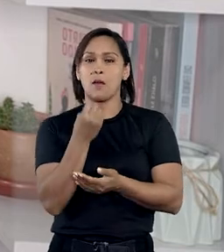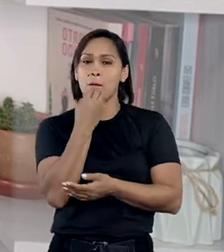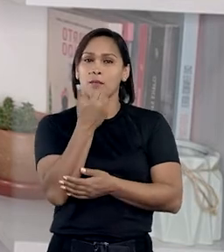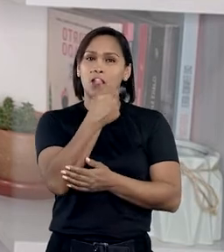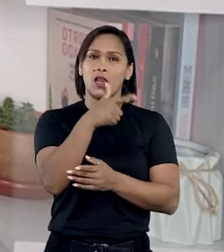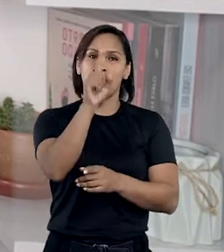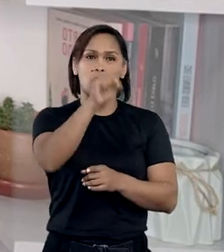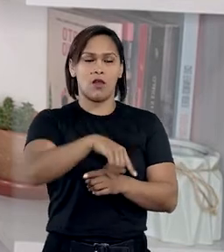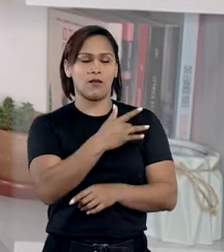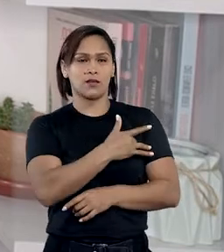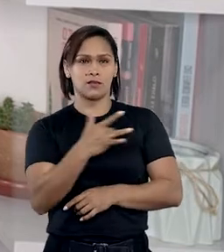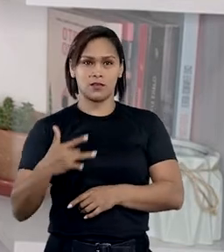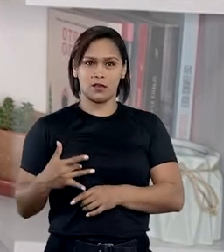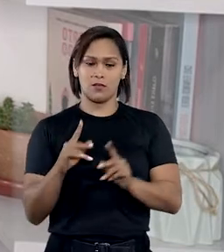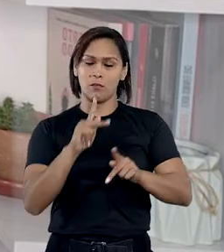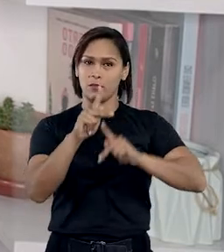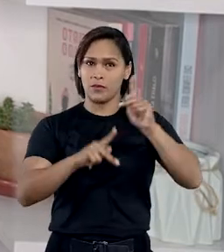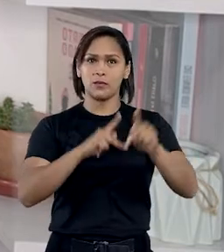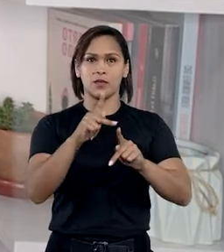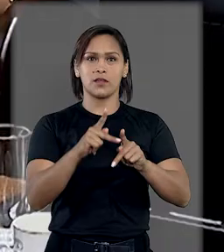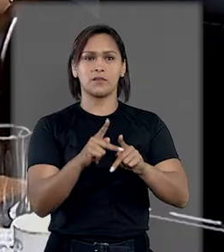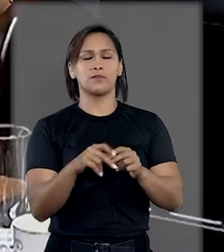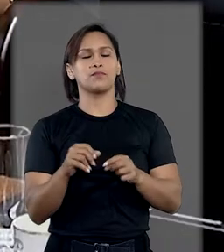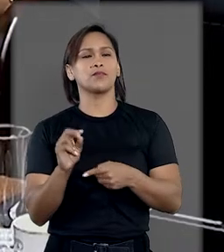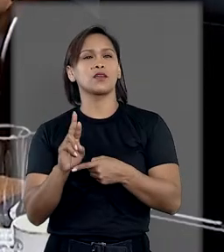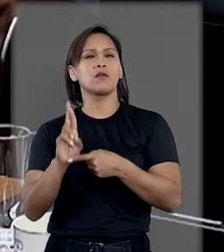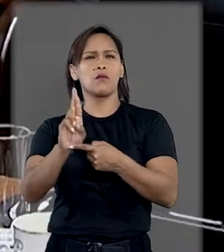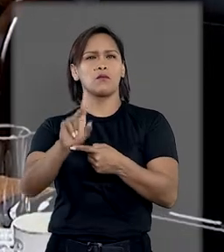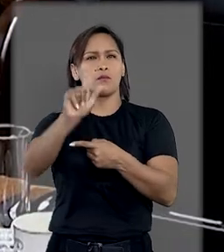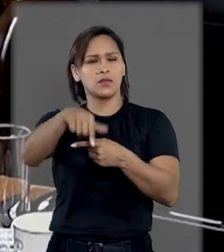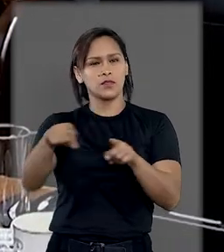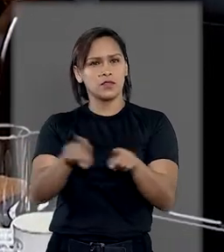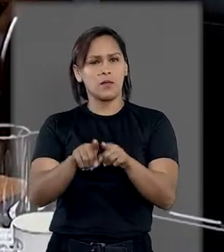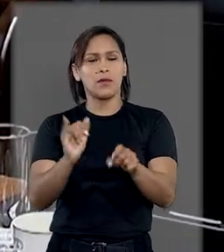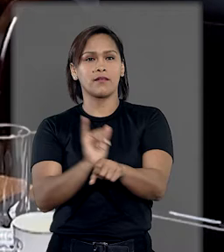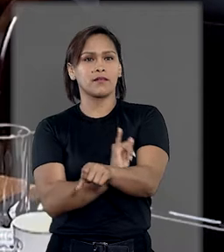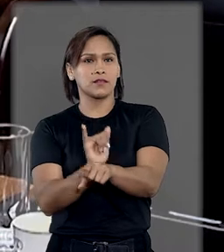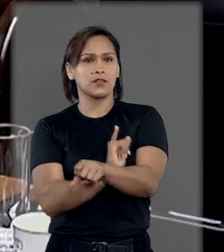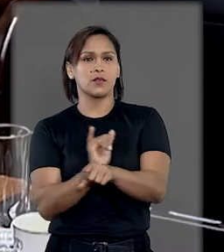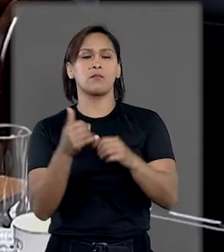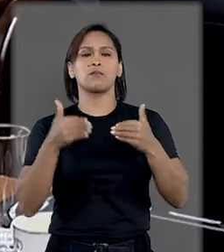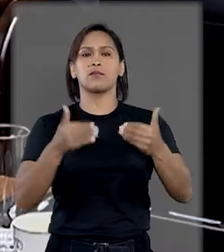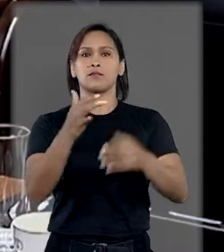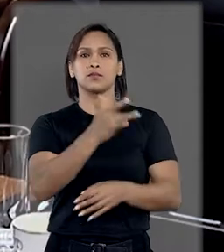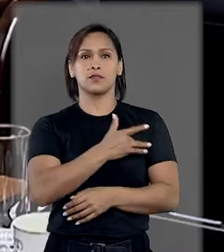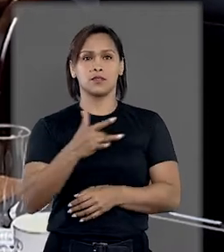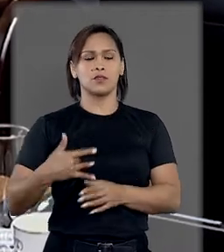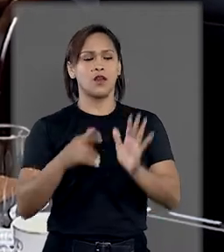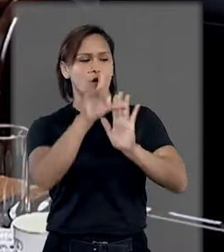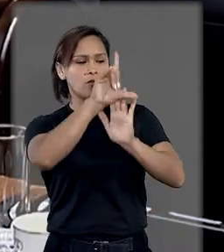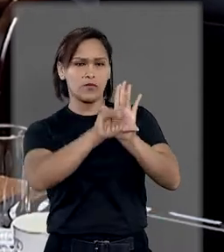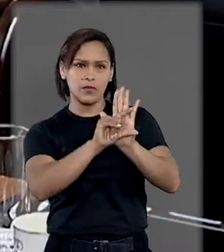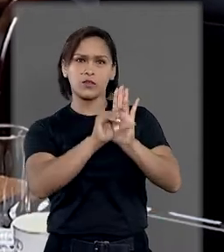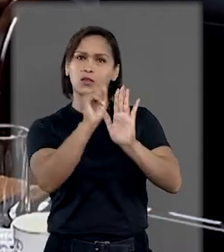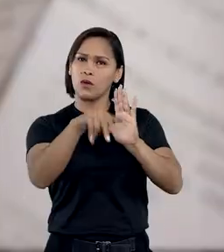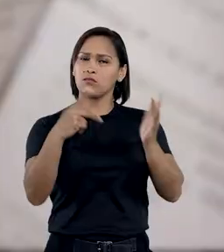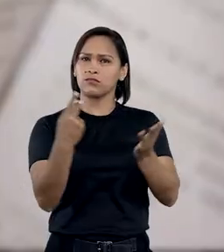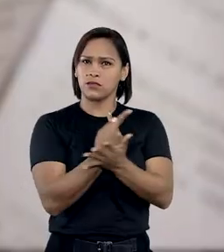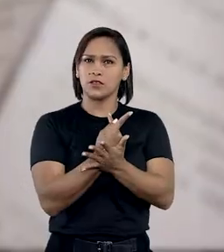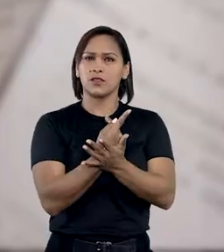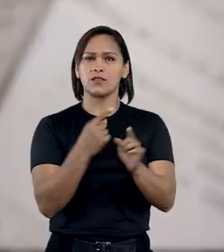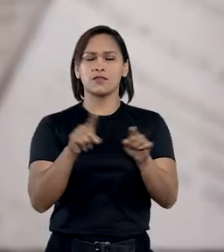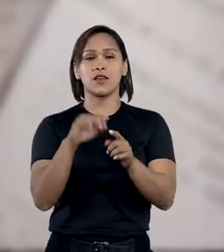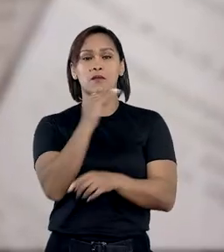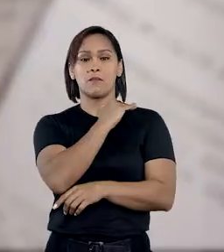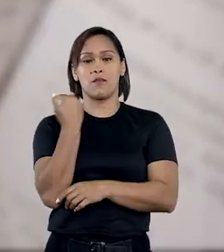significativos do ponto de vista de saúde pública. O ministro destacou ainda que a estratégia do Ministério da Saúde reduz tanto a